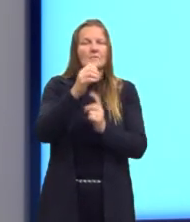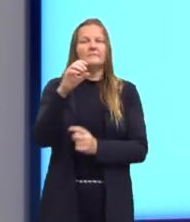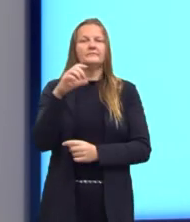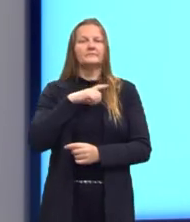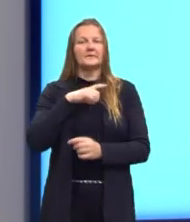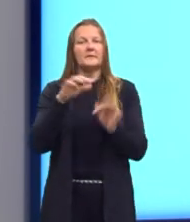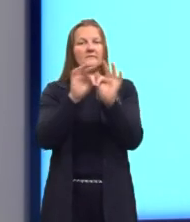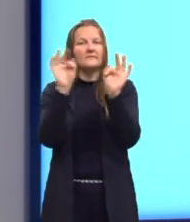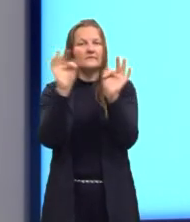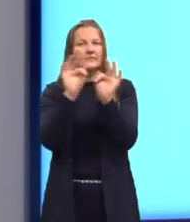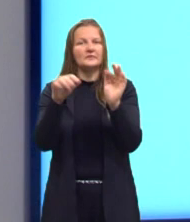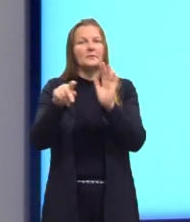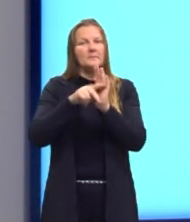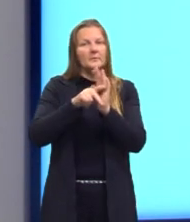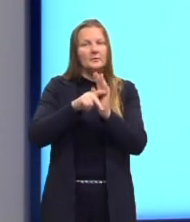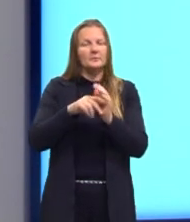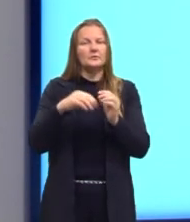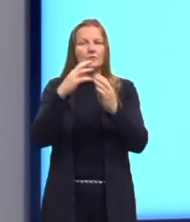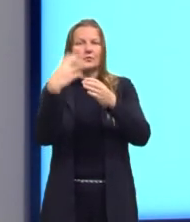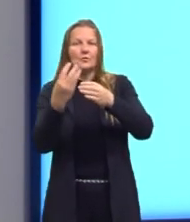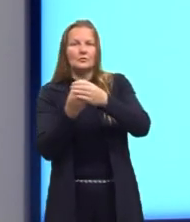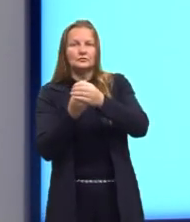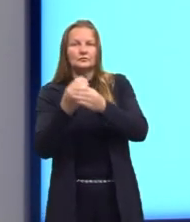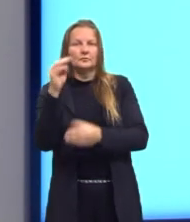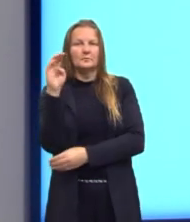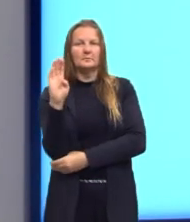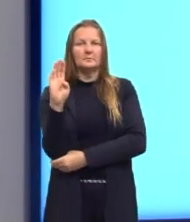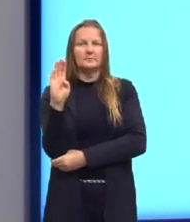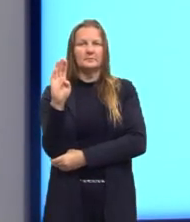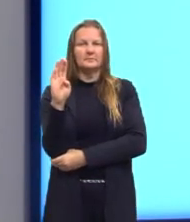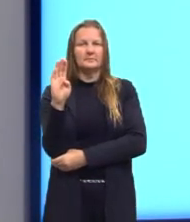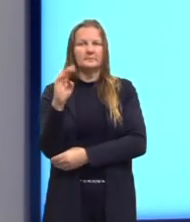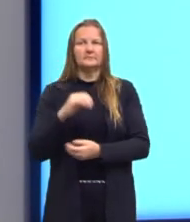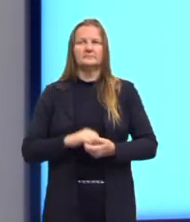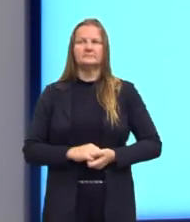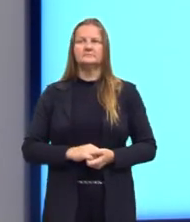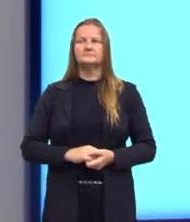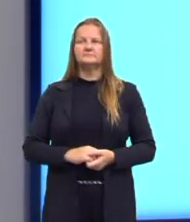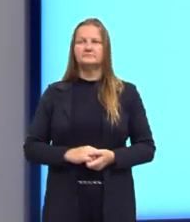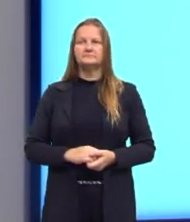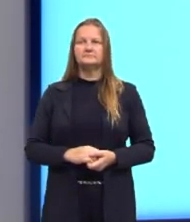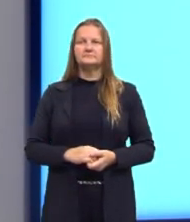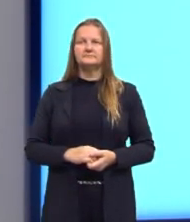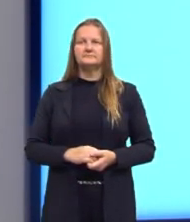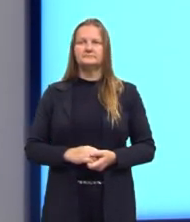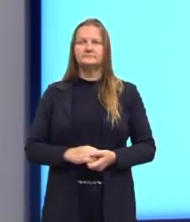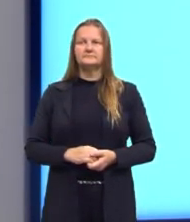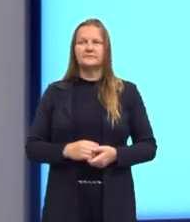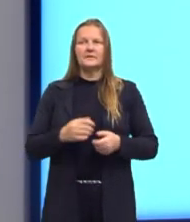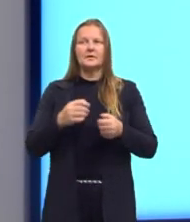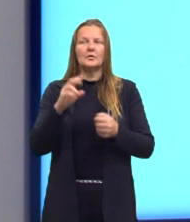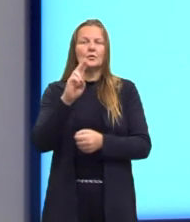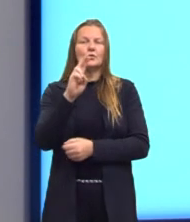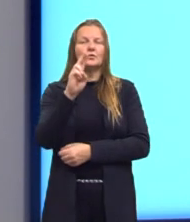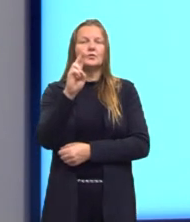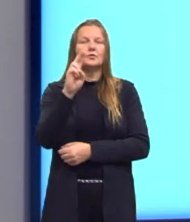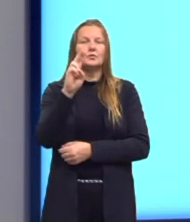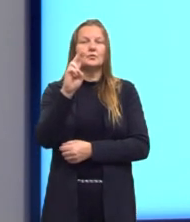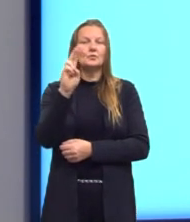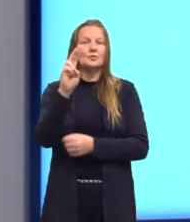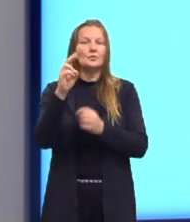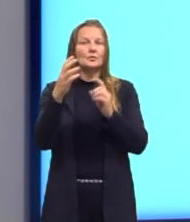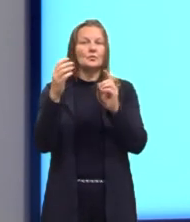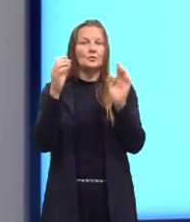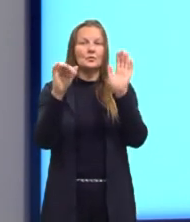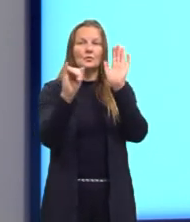então, propriamente, o conjunto B, onde chegam as funções. Domínio, nós costumamos representar, então, pelo